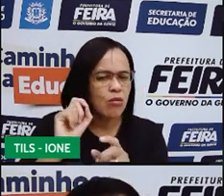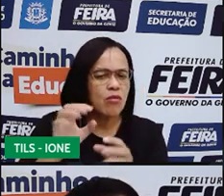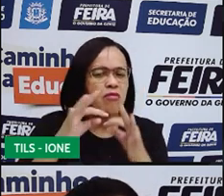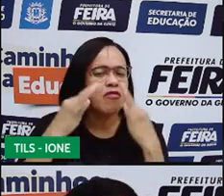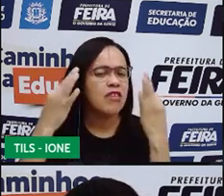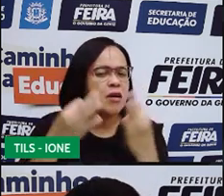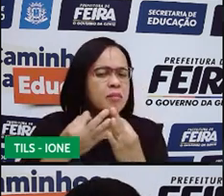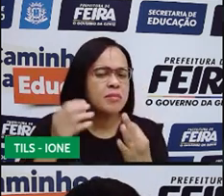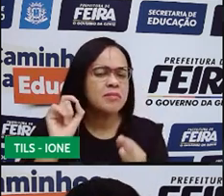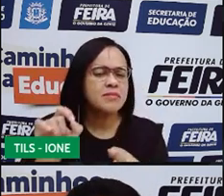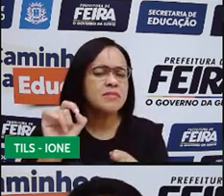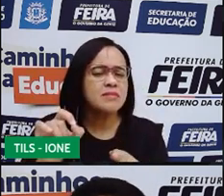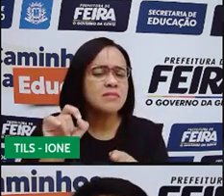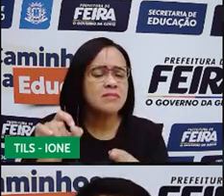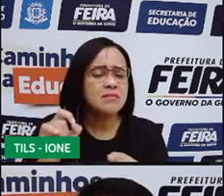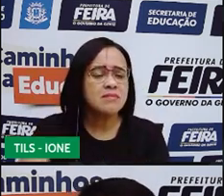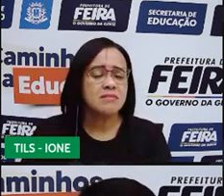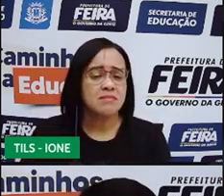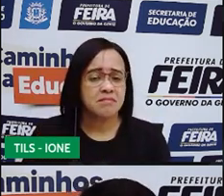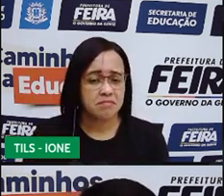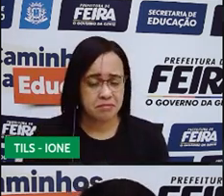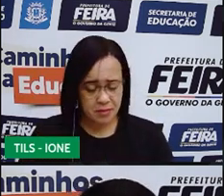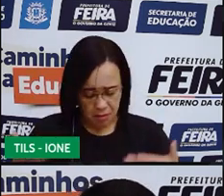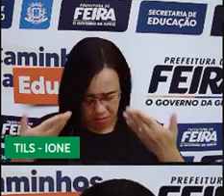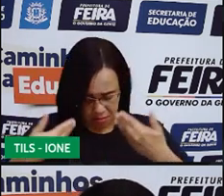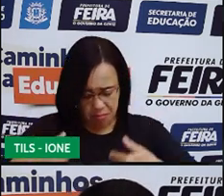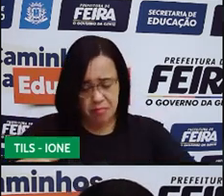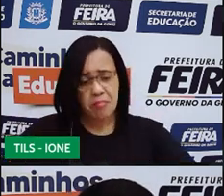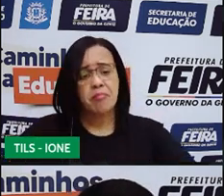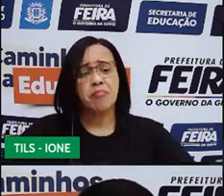Você acha o meu jeito de ser parecido com o de quem?